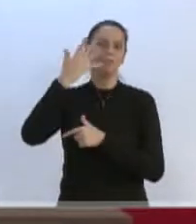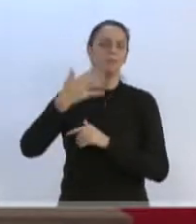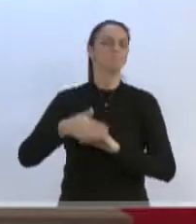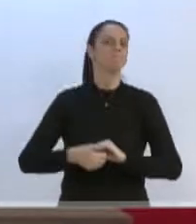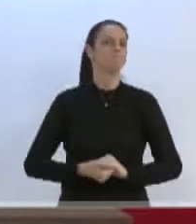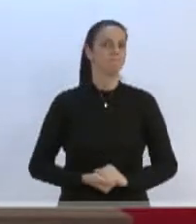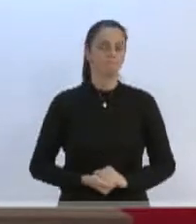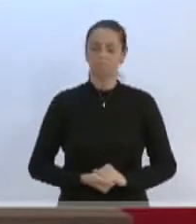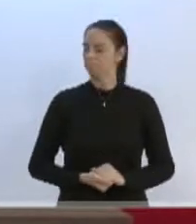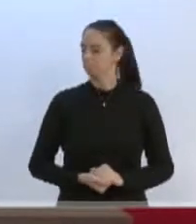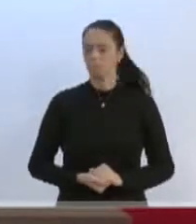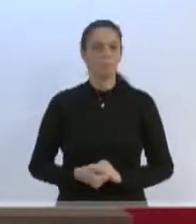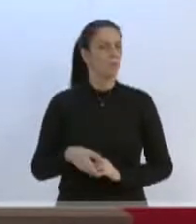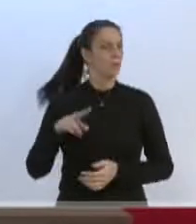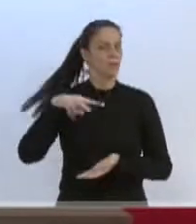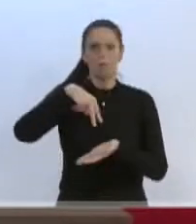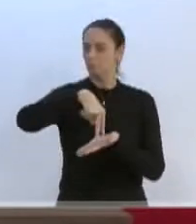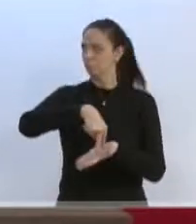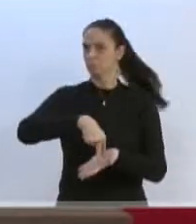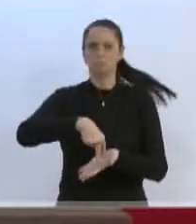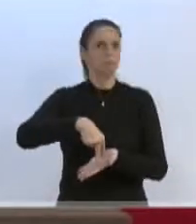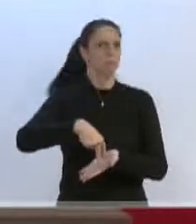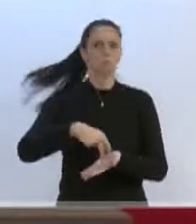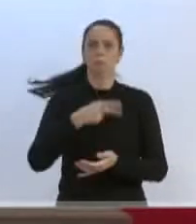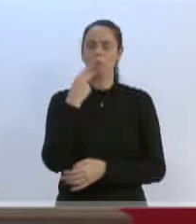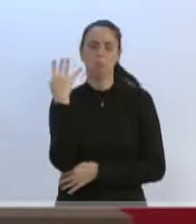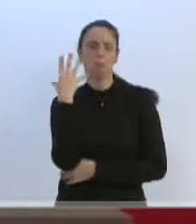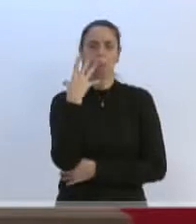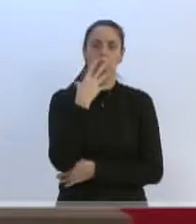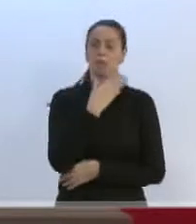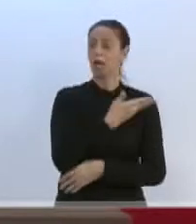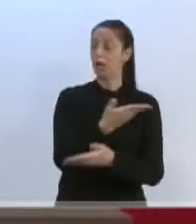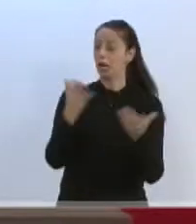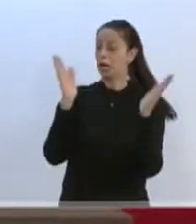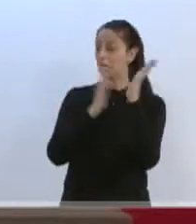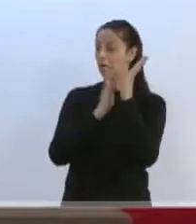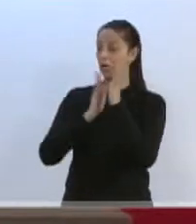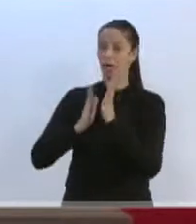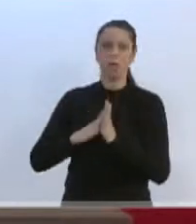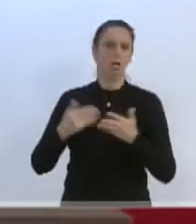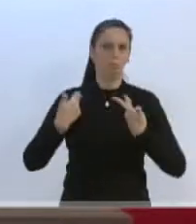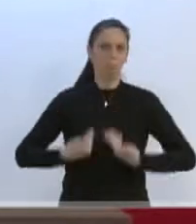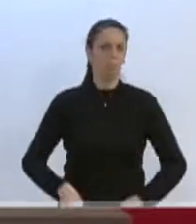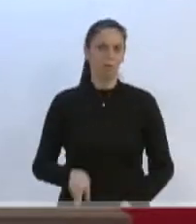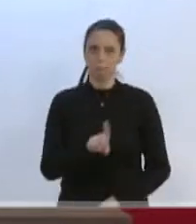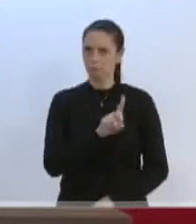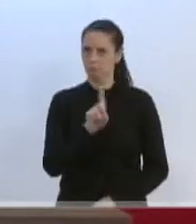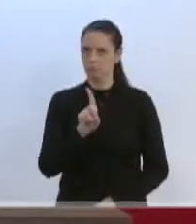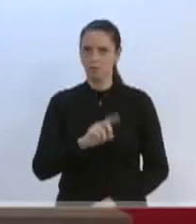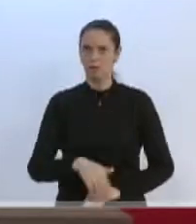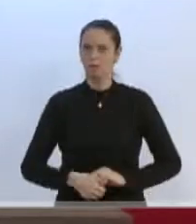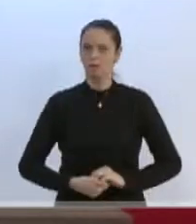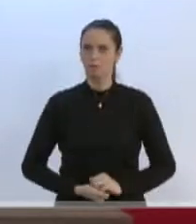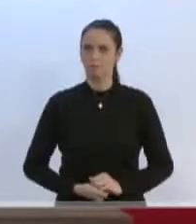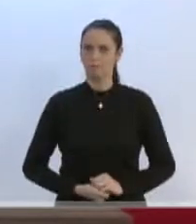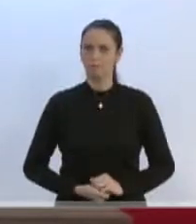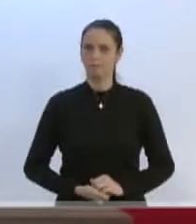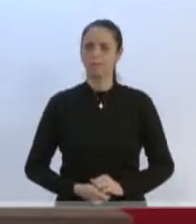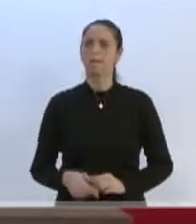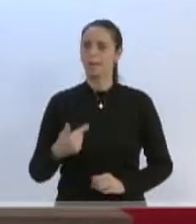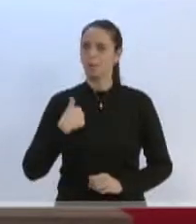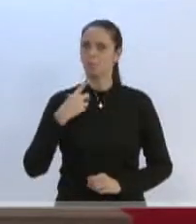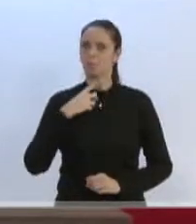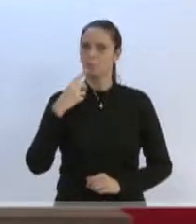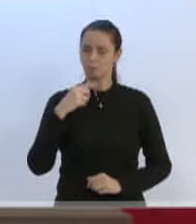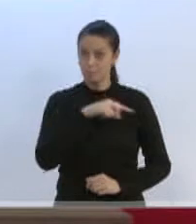Eu não venho aqui nessa casa falar bonito para ser aplaudido por as pessoas, não. Eu fui eleito para trabalhar